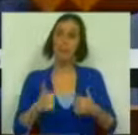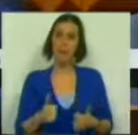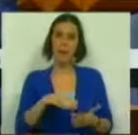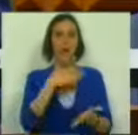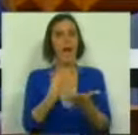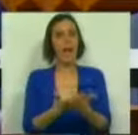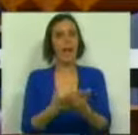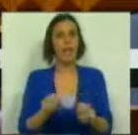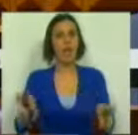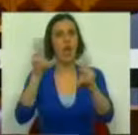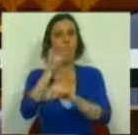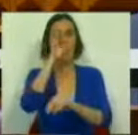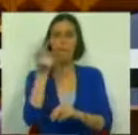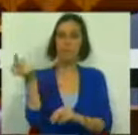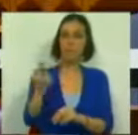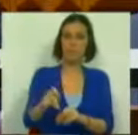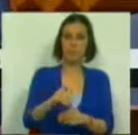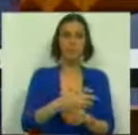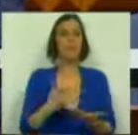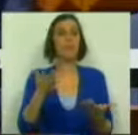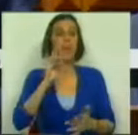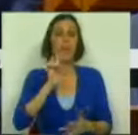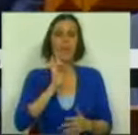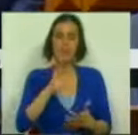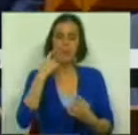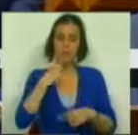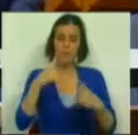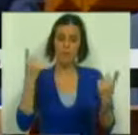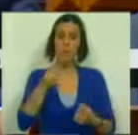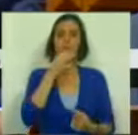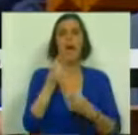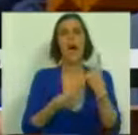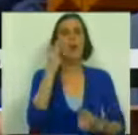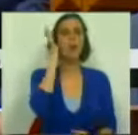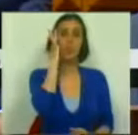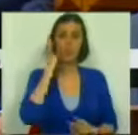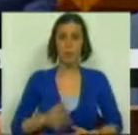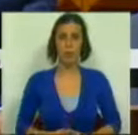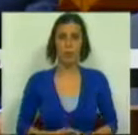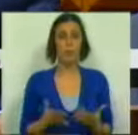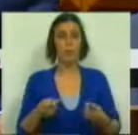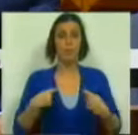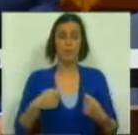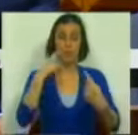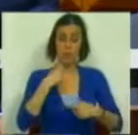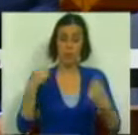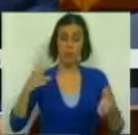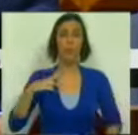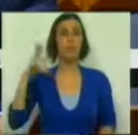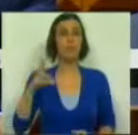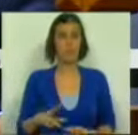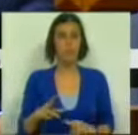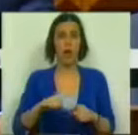bem até à chegada deste Governo. É importante mostrar-vos e falar de alguns números. A despesa pública em